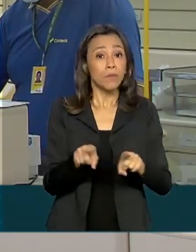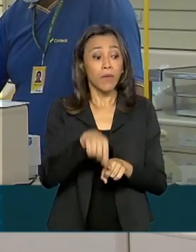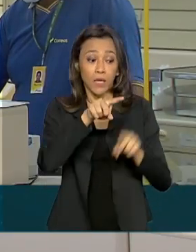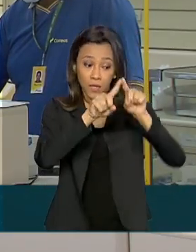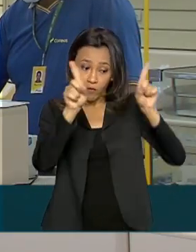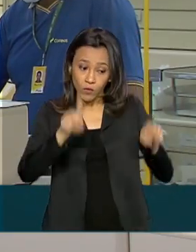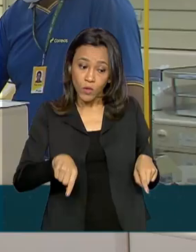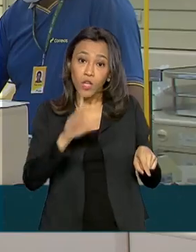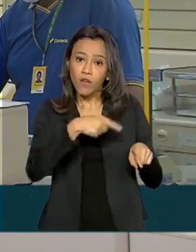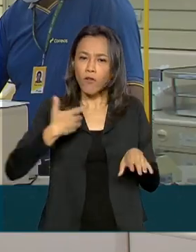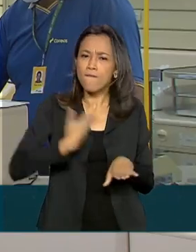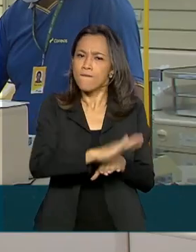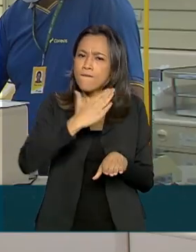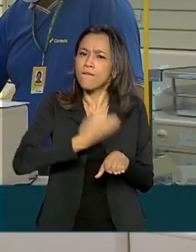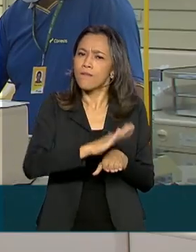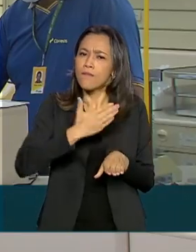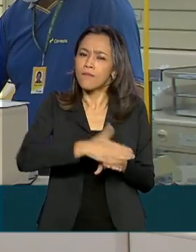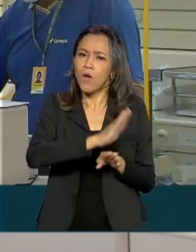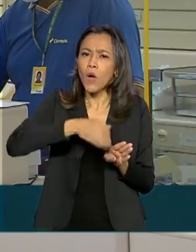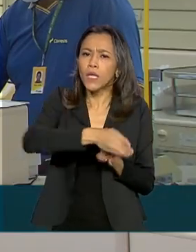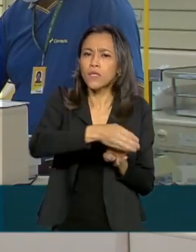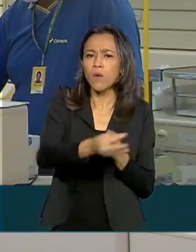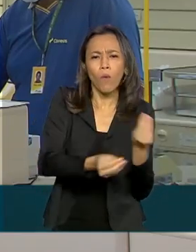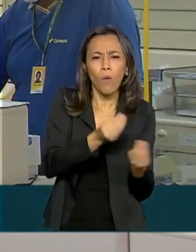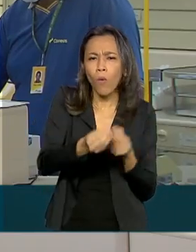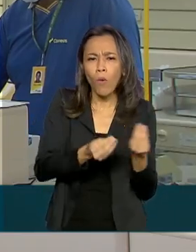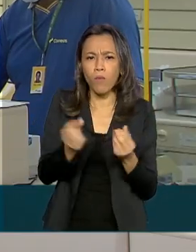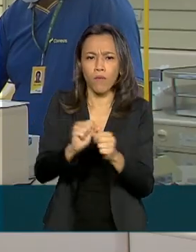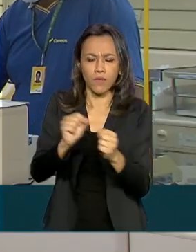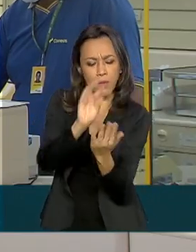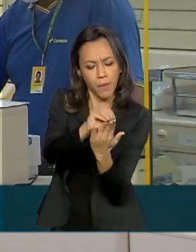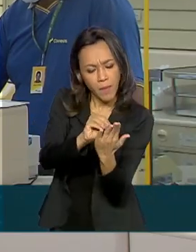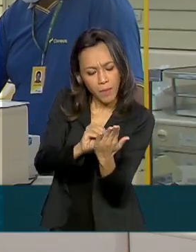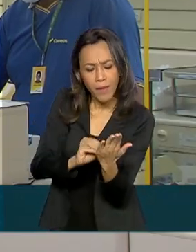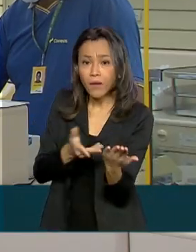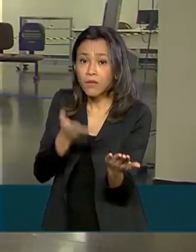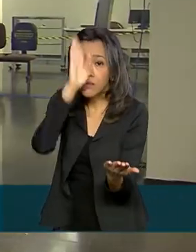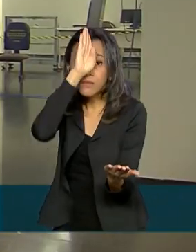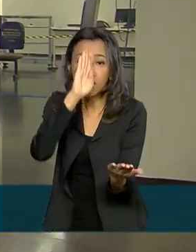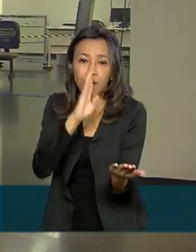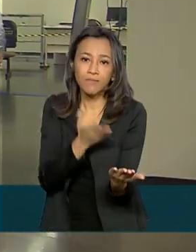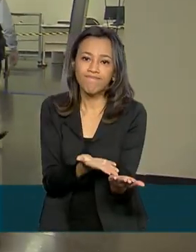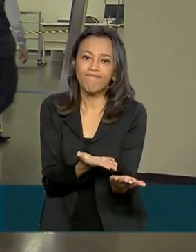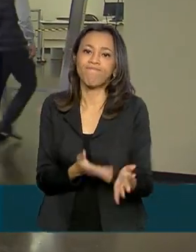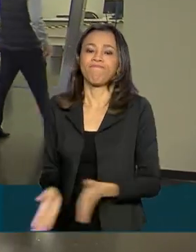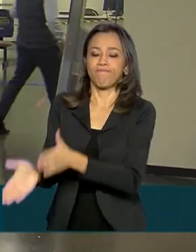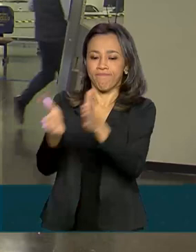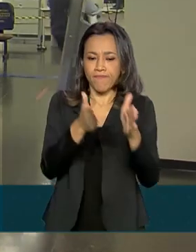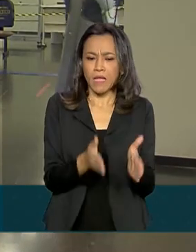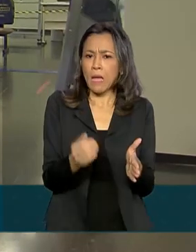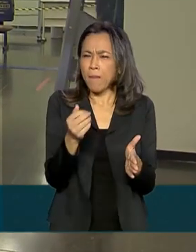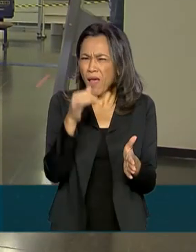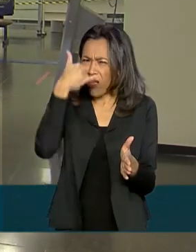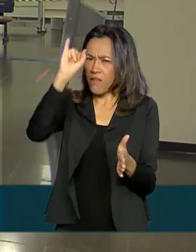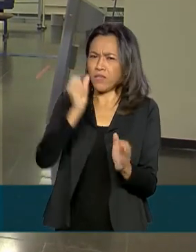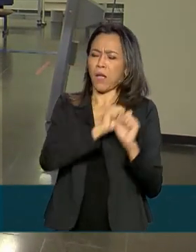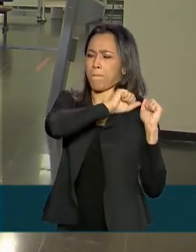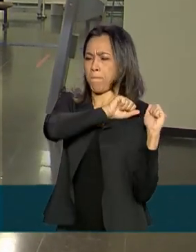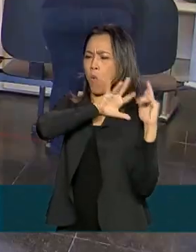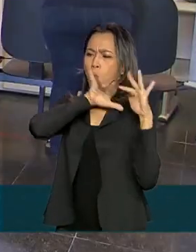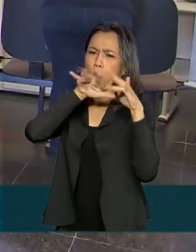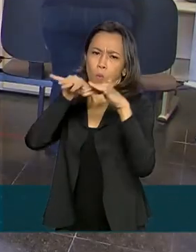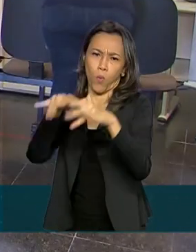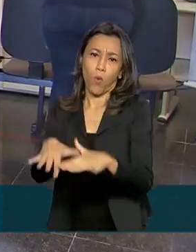capacitados para fazer o preenchimento do cadastro, que é de graça. Para que não haja aglomeração, foi